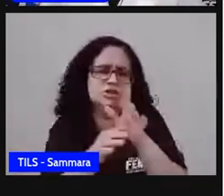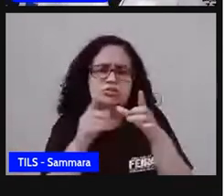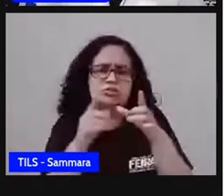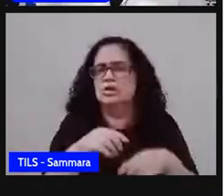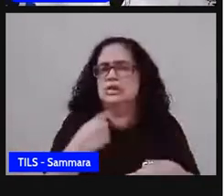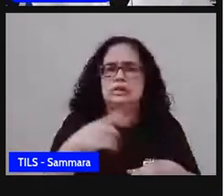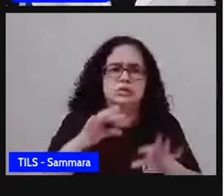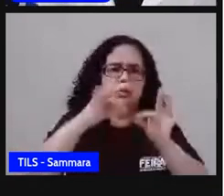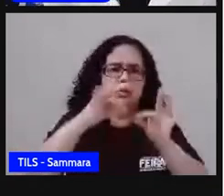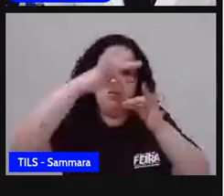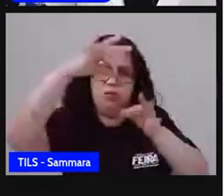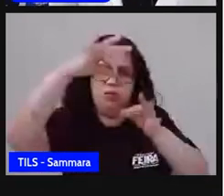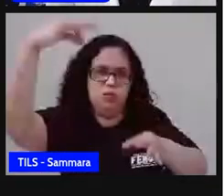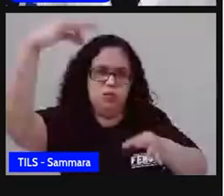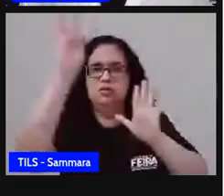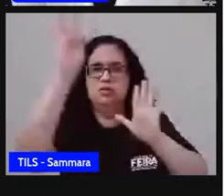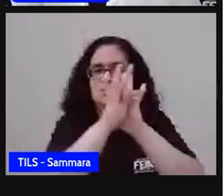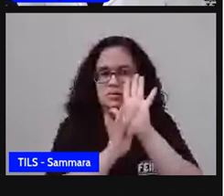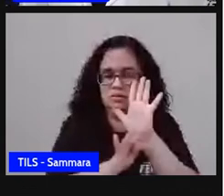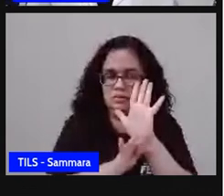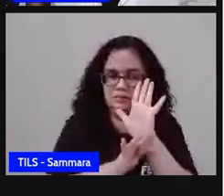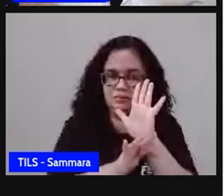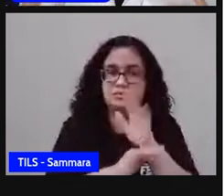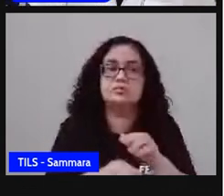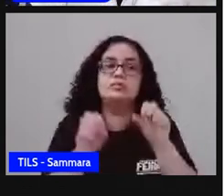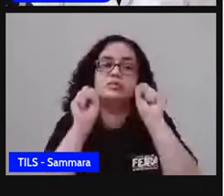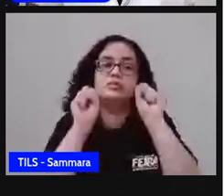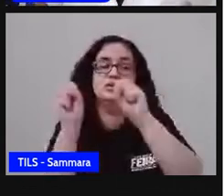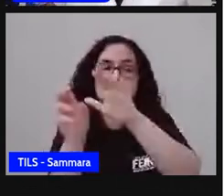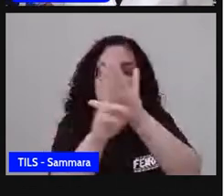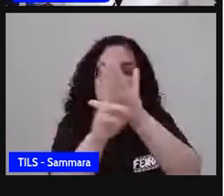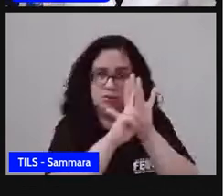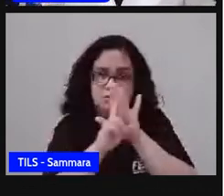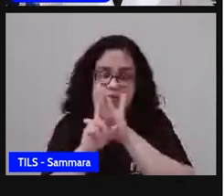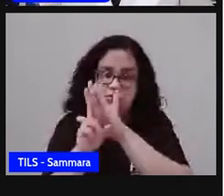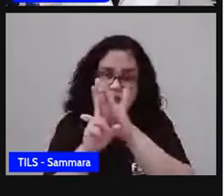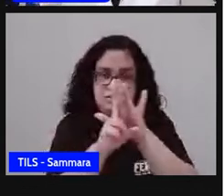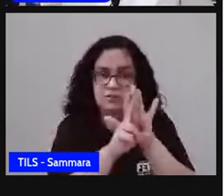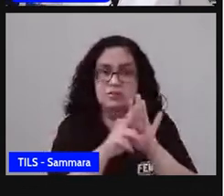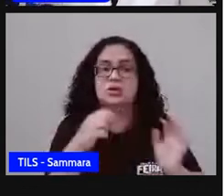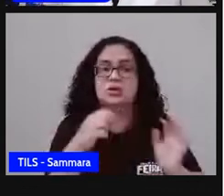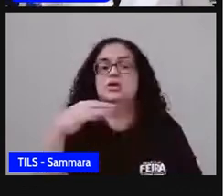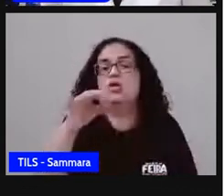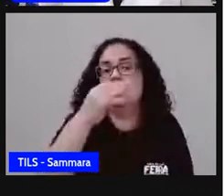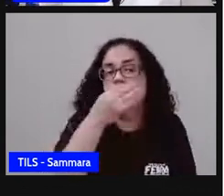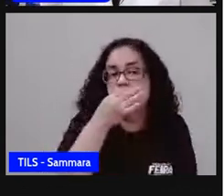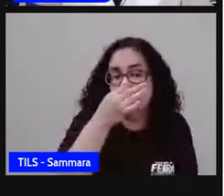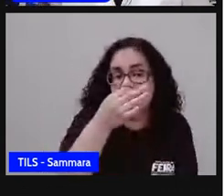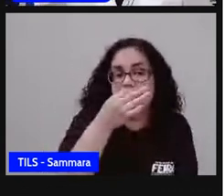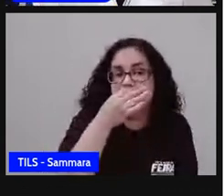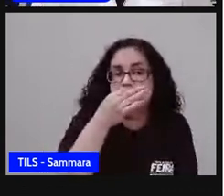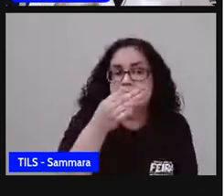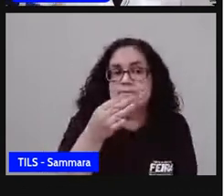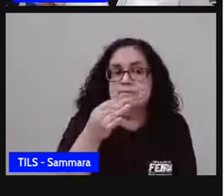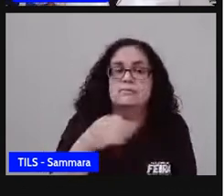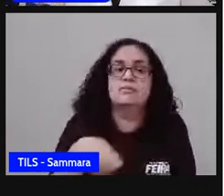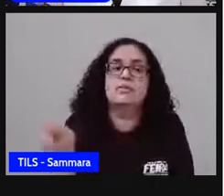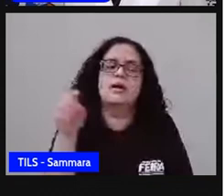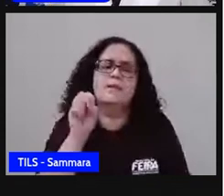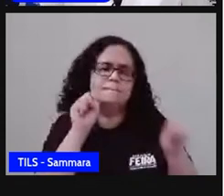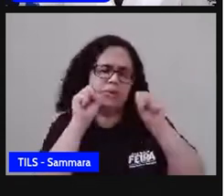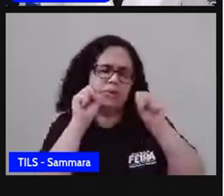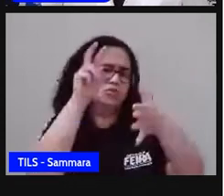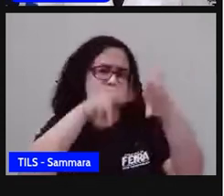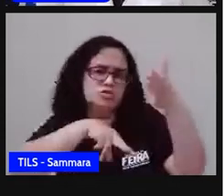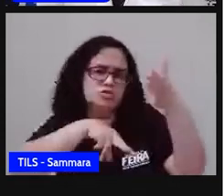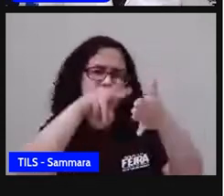não precisa ser um texto muito grande, mas um texto que mostre a sua opinião, tá? E aí você mesmo pode ler